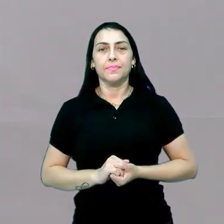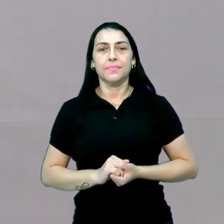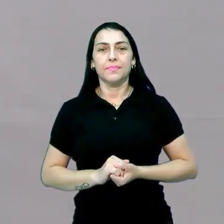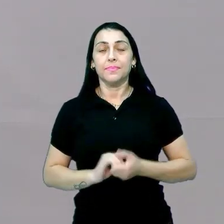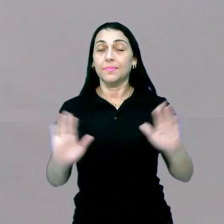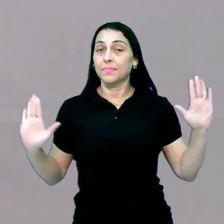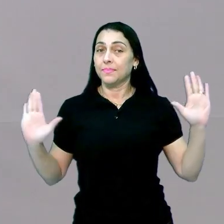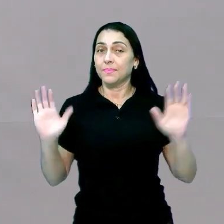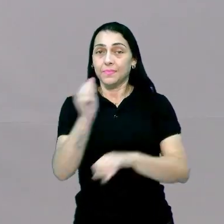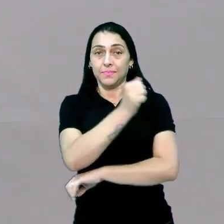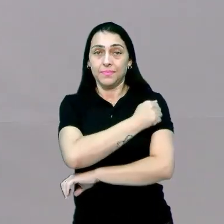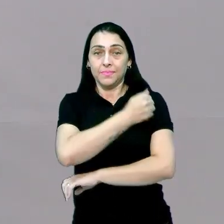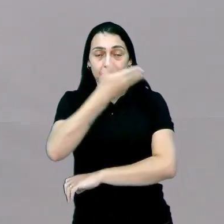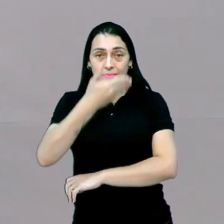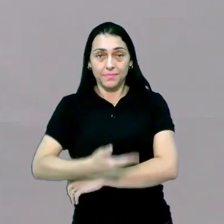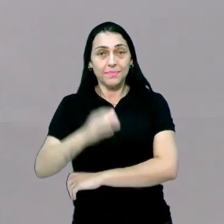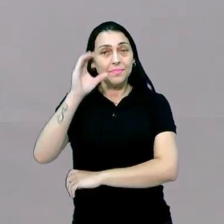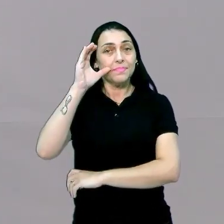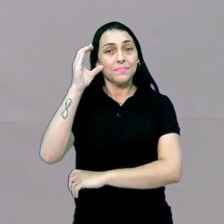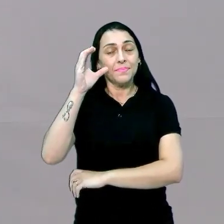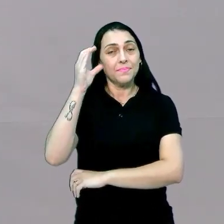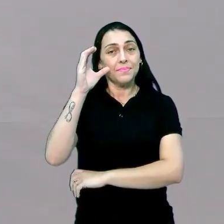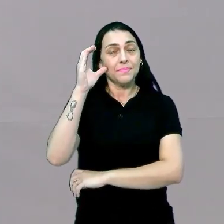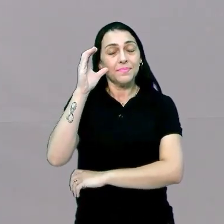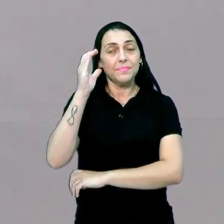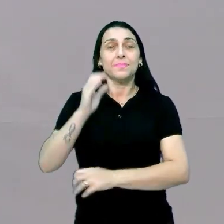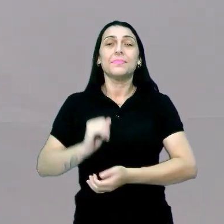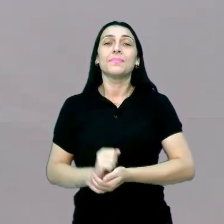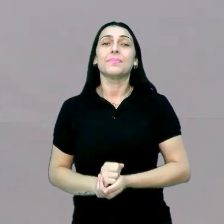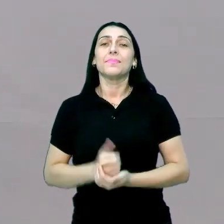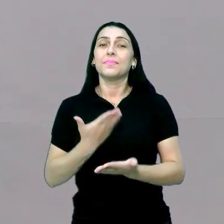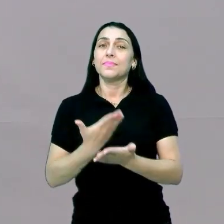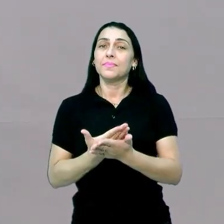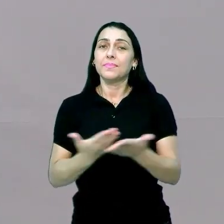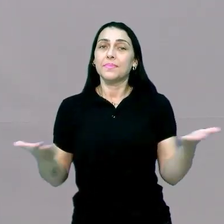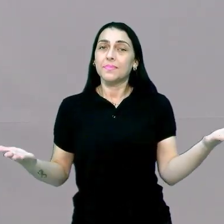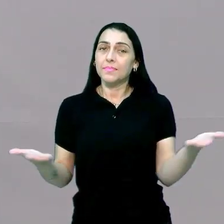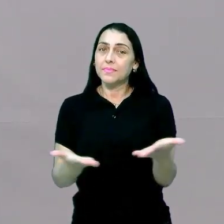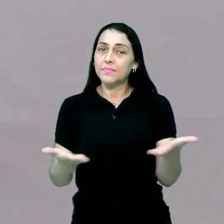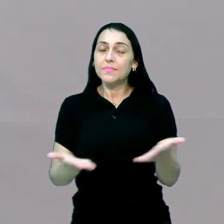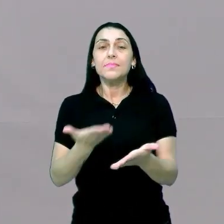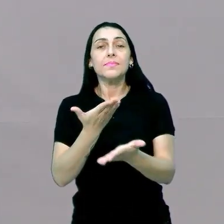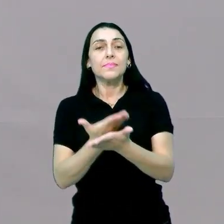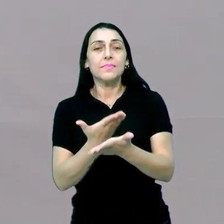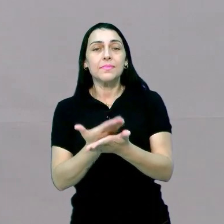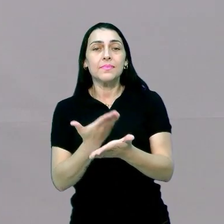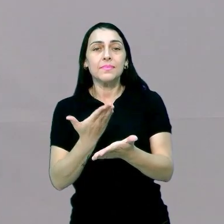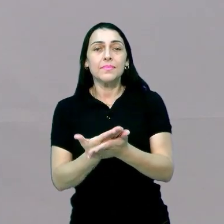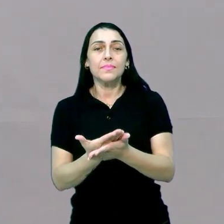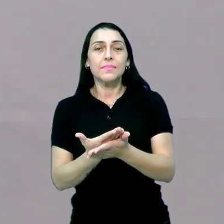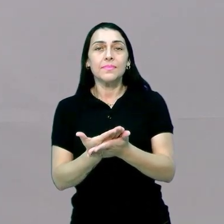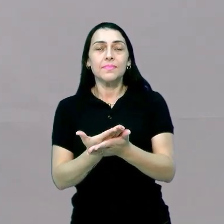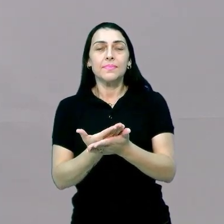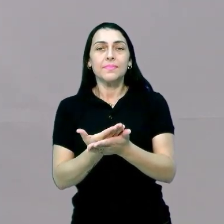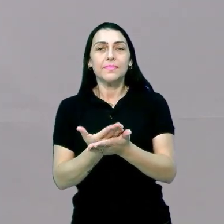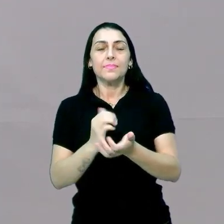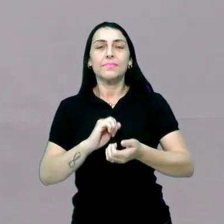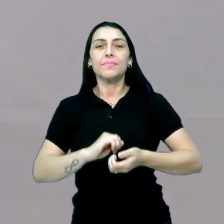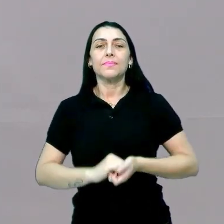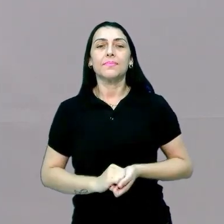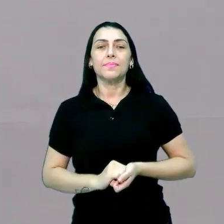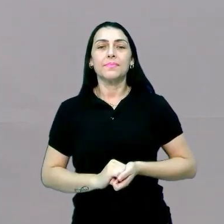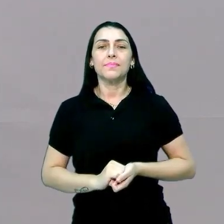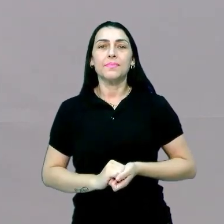Olá alunos, meu nome é Camila, meu nome é Camila e na aula de hoje nós vamos estudar sobre Kinds of TV